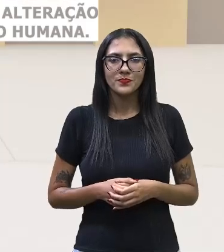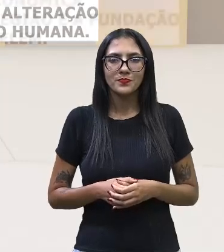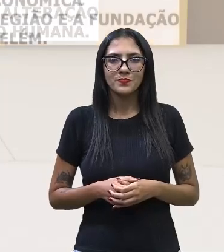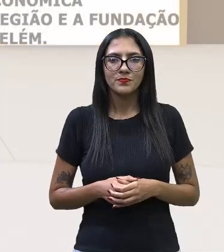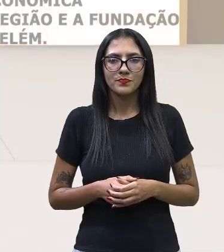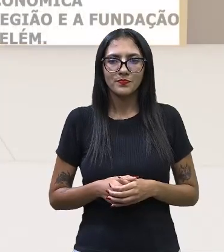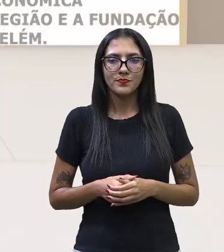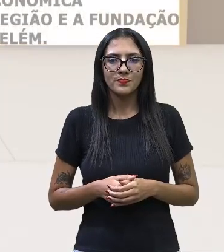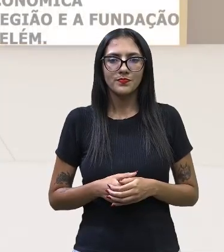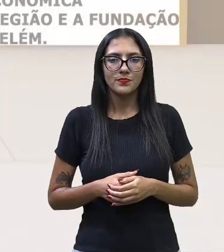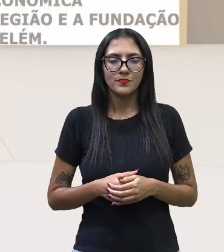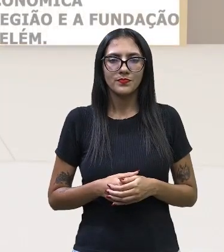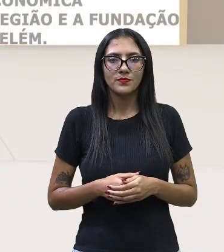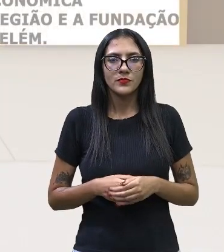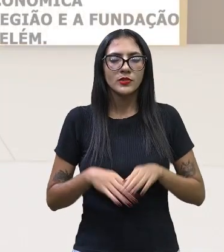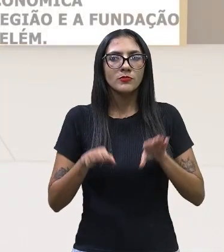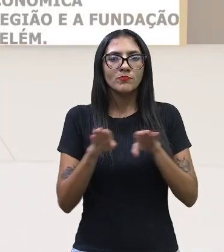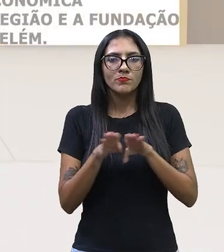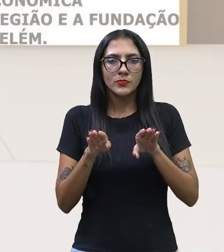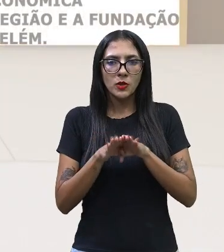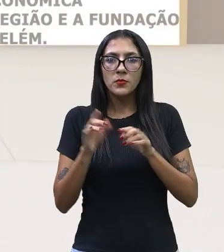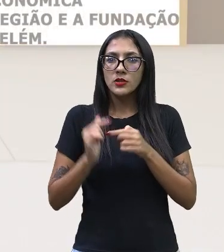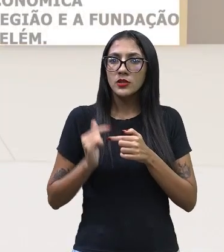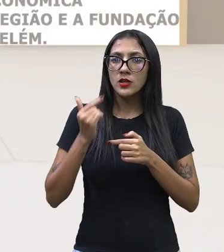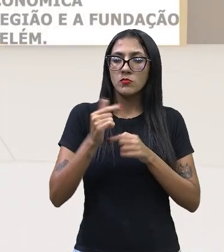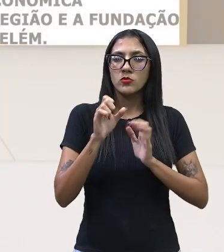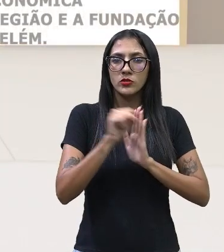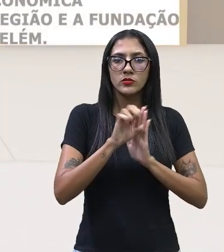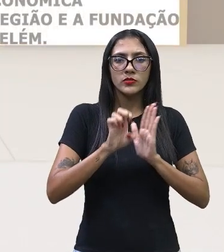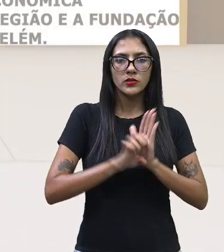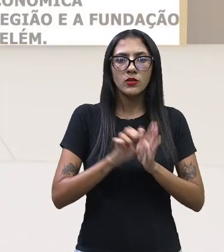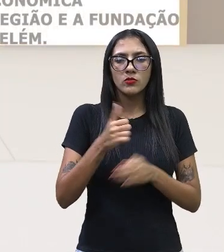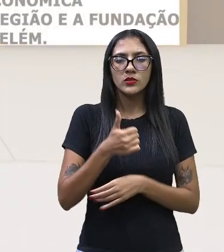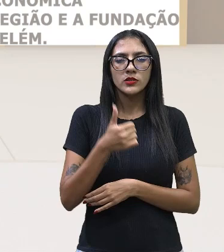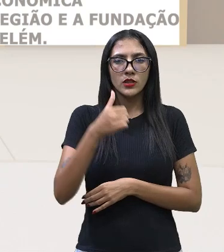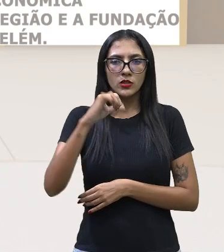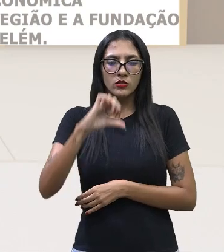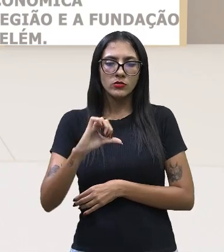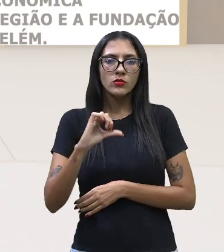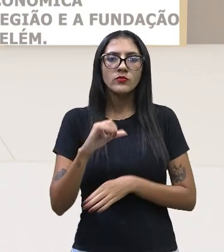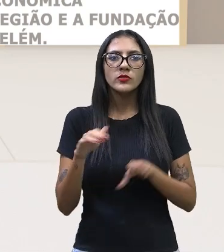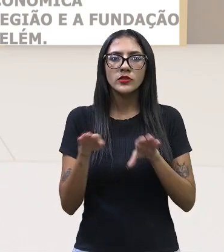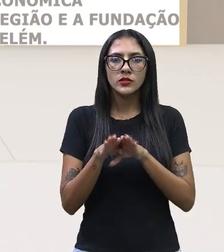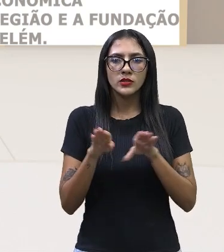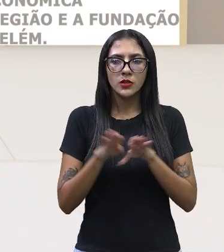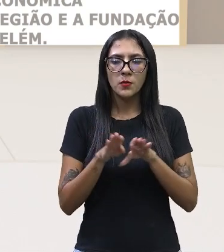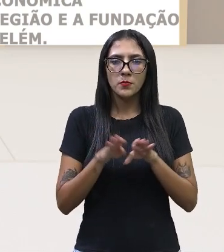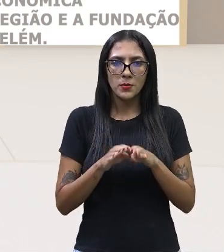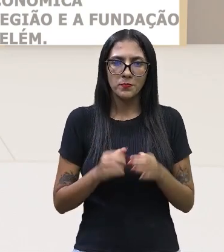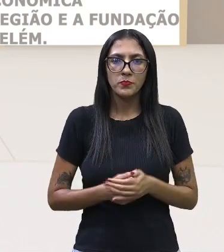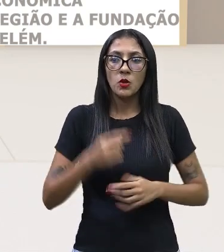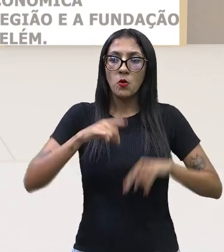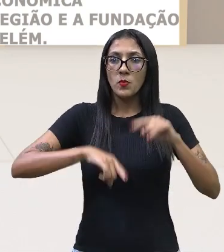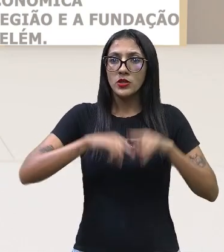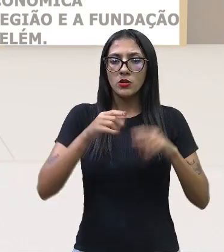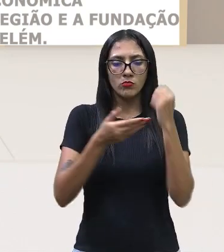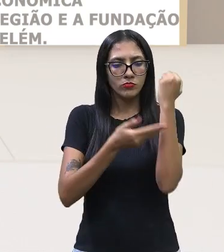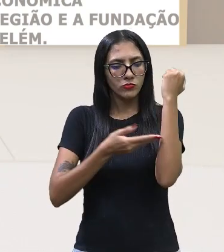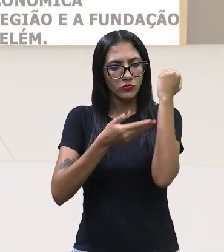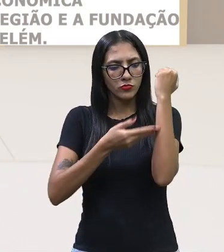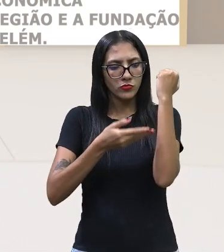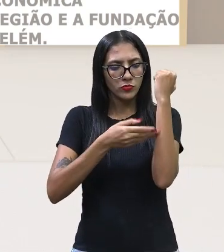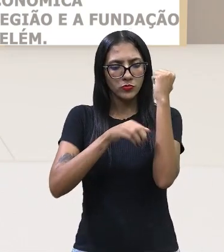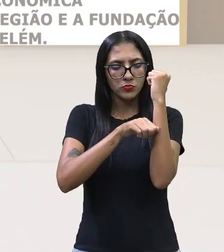século XIX, no metade do século XIX, o chamado boom da borracha, a economia